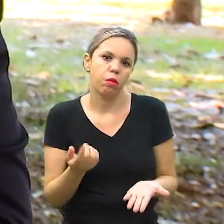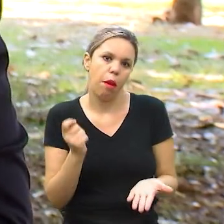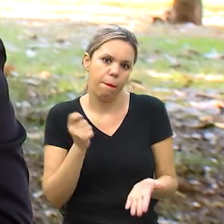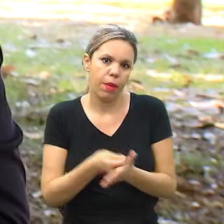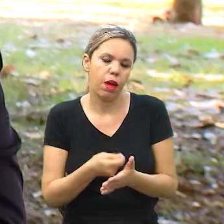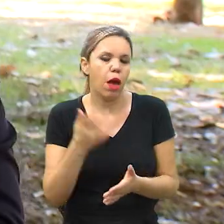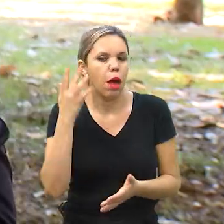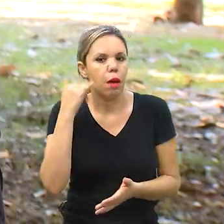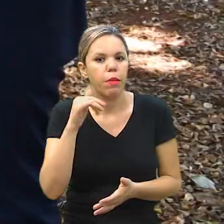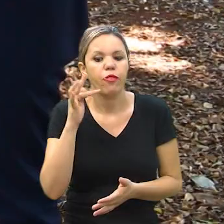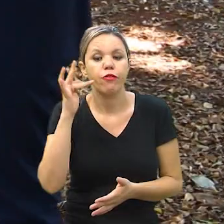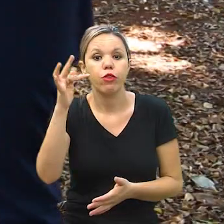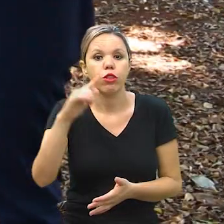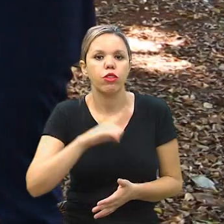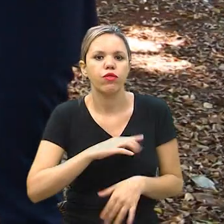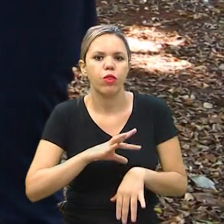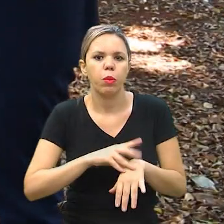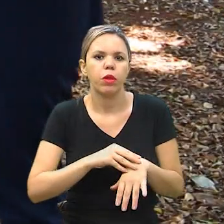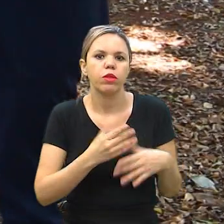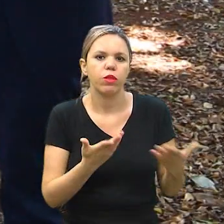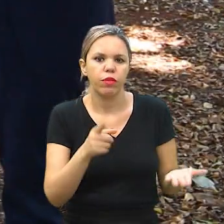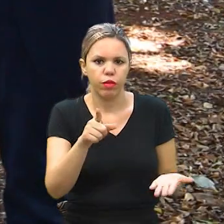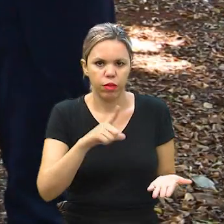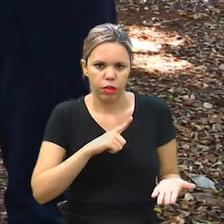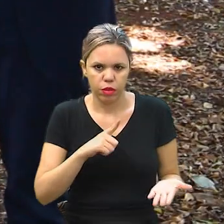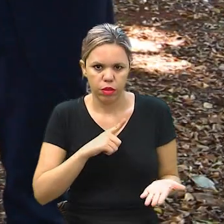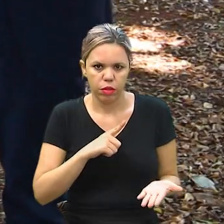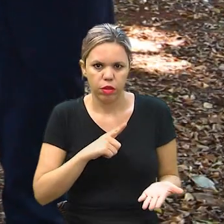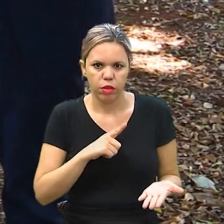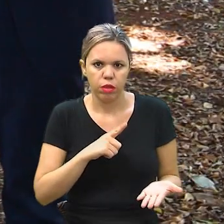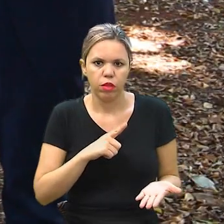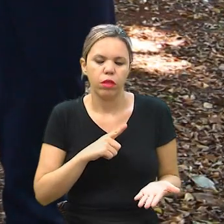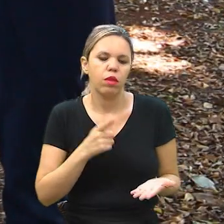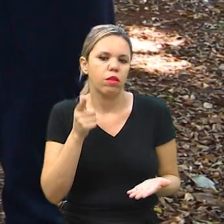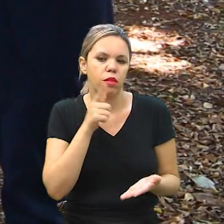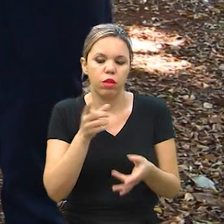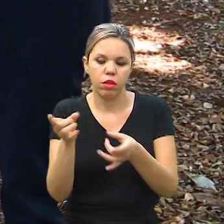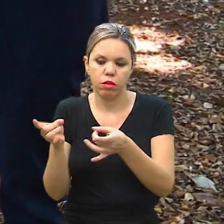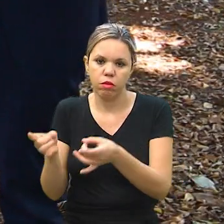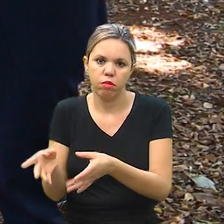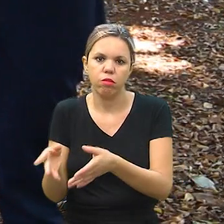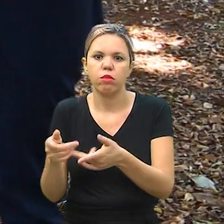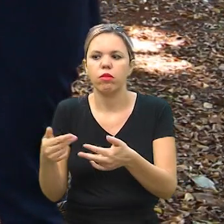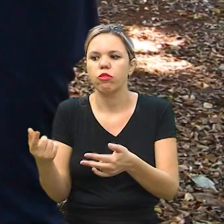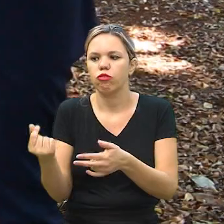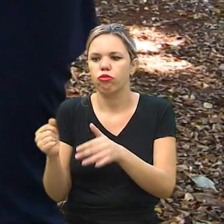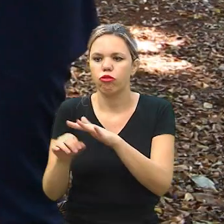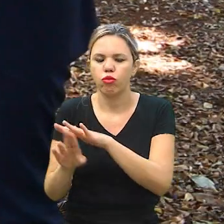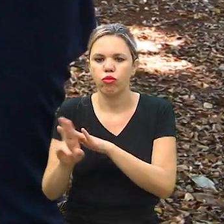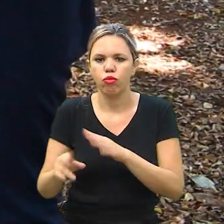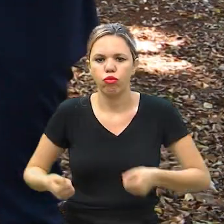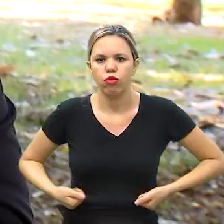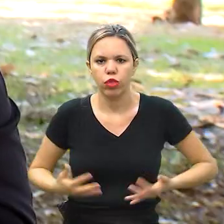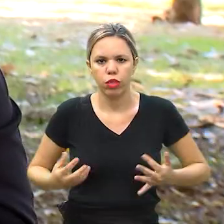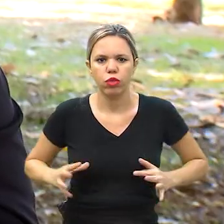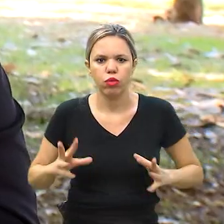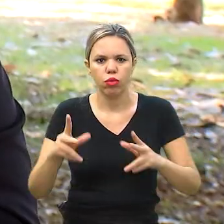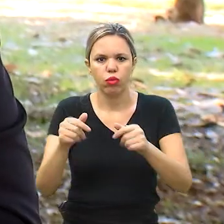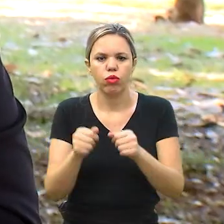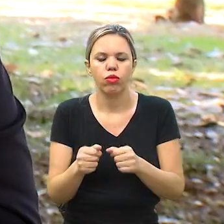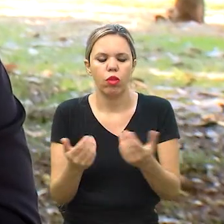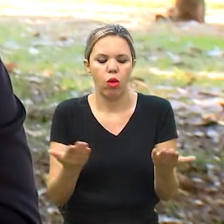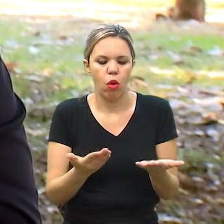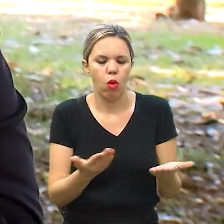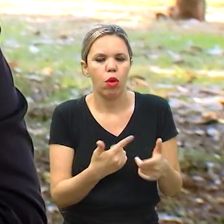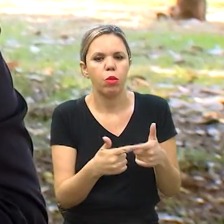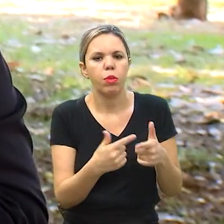Se amanhã ele tiver uma doença, por exemplo, você está disposto a abrir parte do seu patrimônio, das suas reservas financeiras, para poder gastar tudo num cenário como